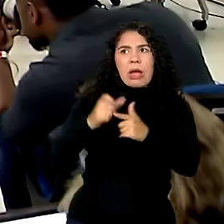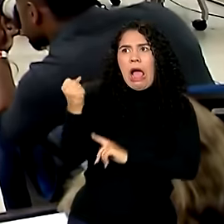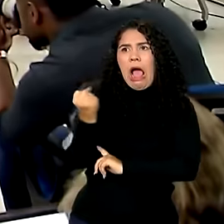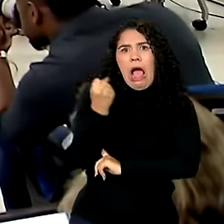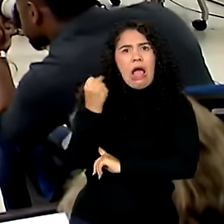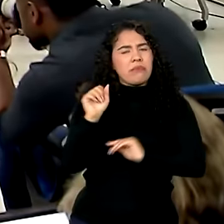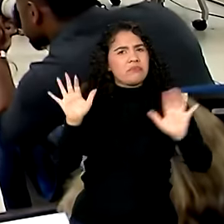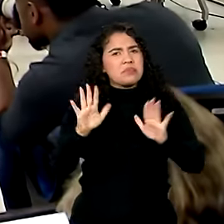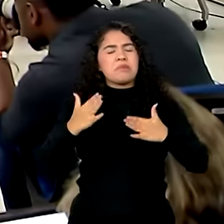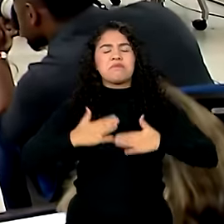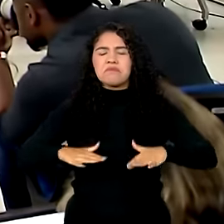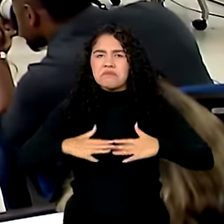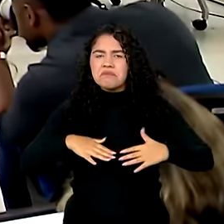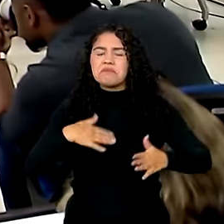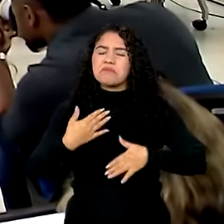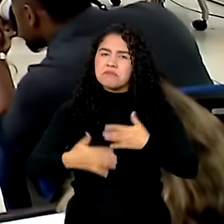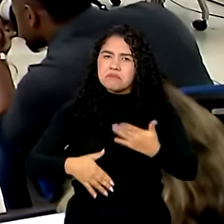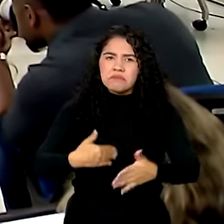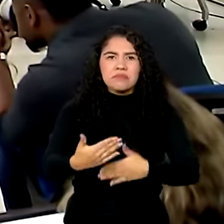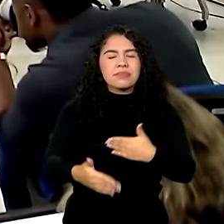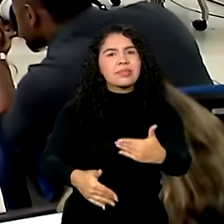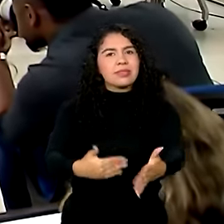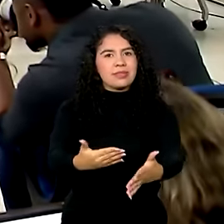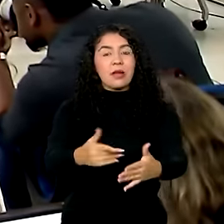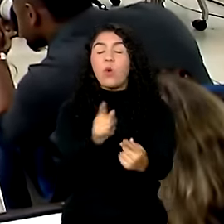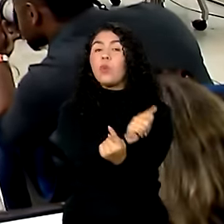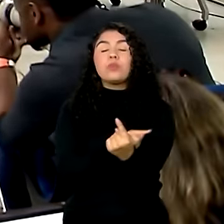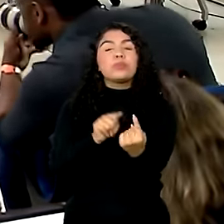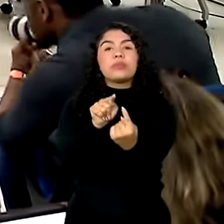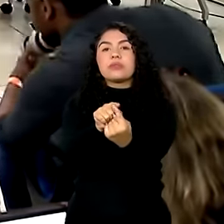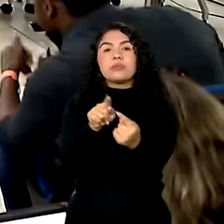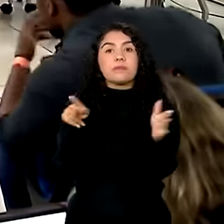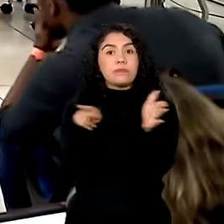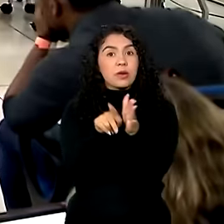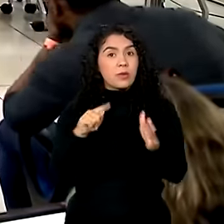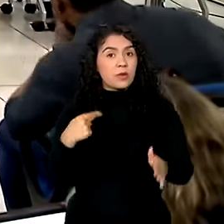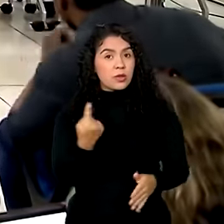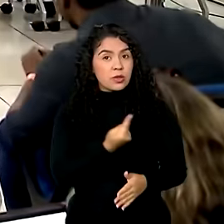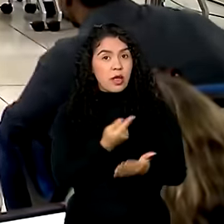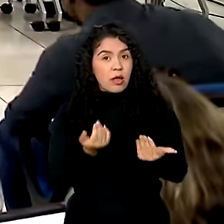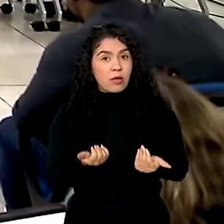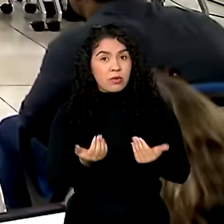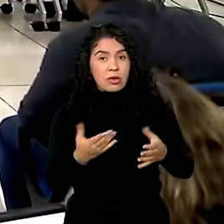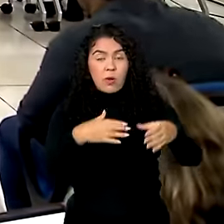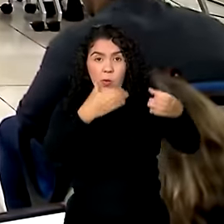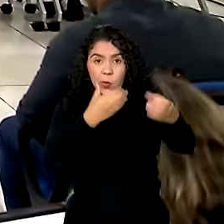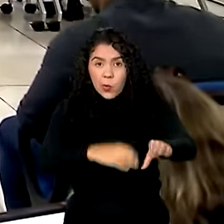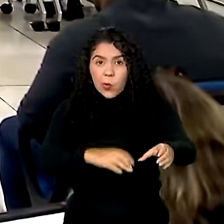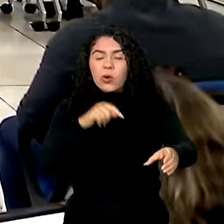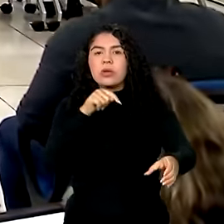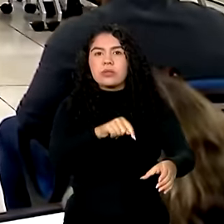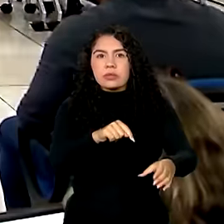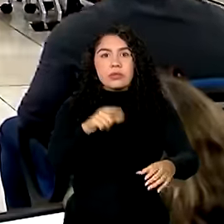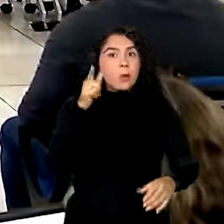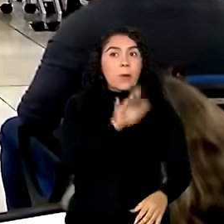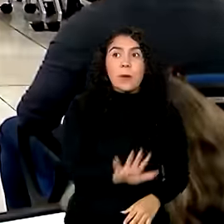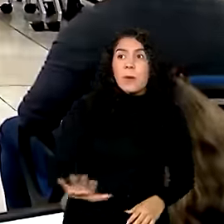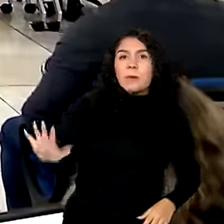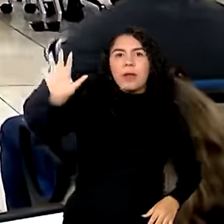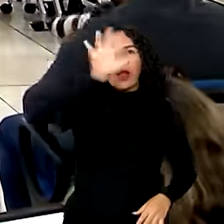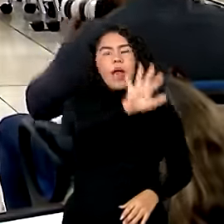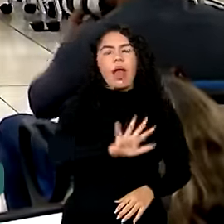foi correr tudo bem. A gente tinha, o nosso grande objetivo em fazer essa prova, com essa dimensão, atendendo, chegando ao Brasil inteiro,